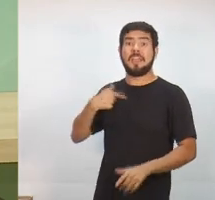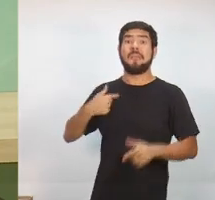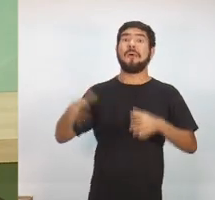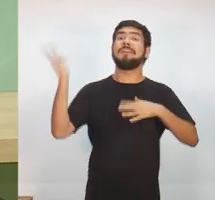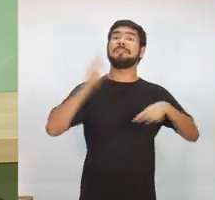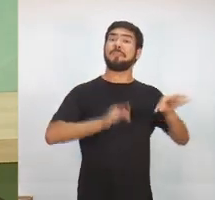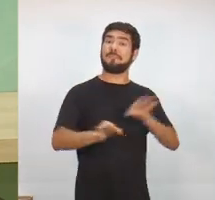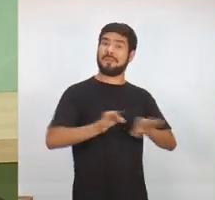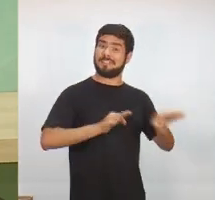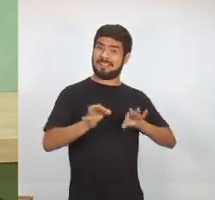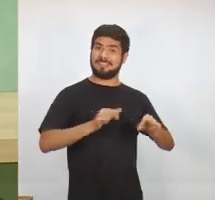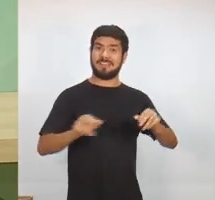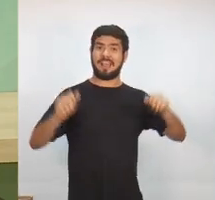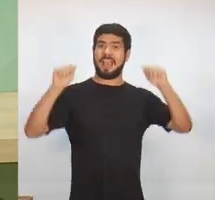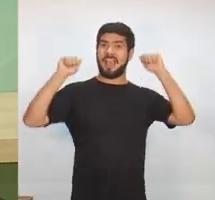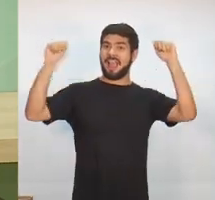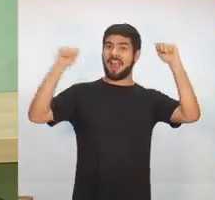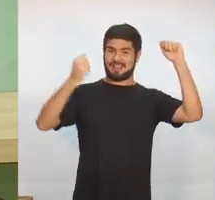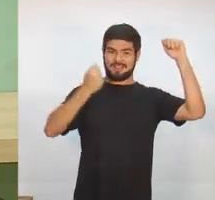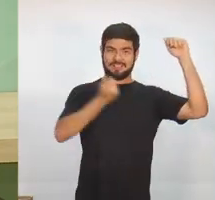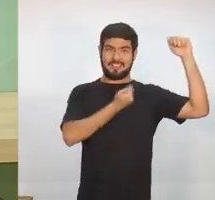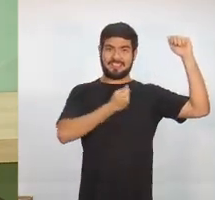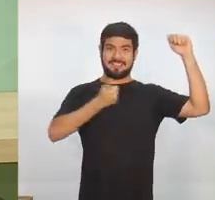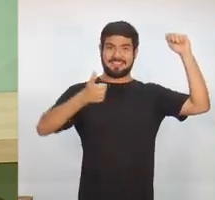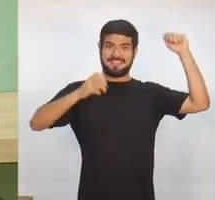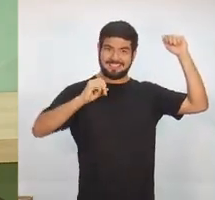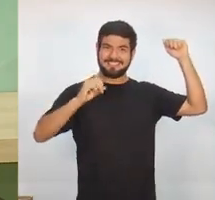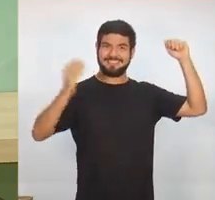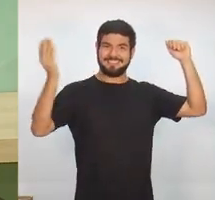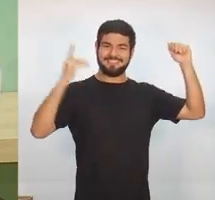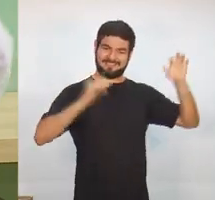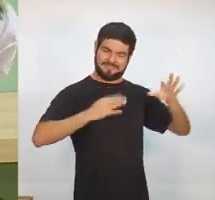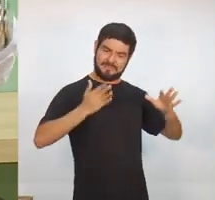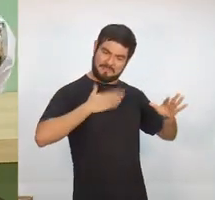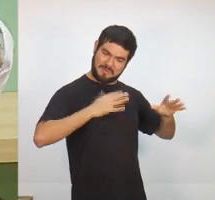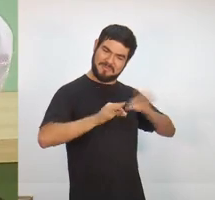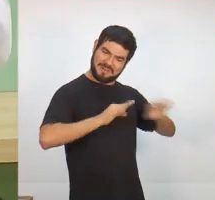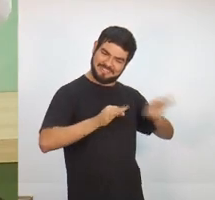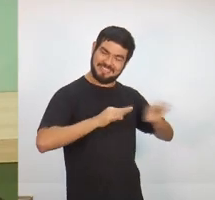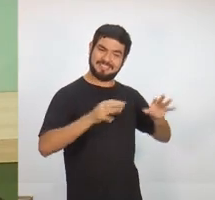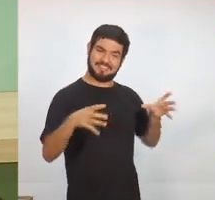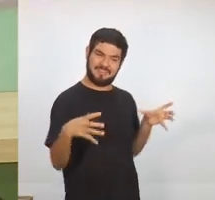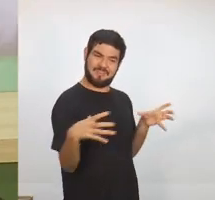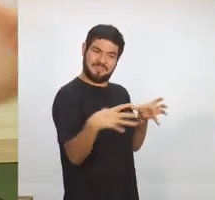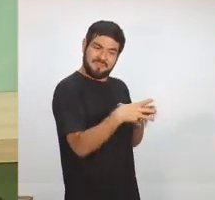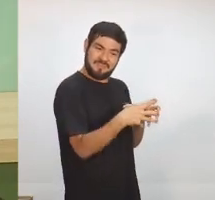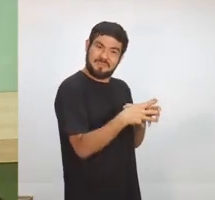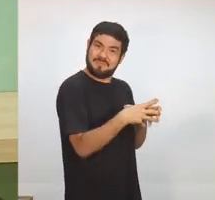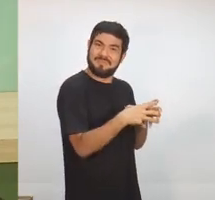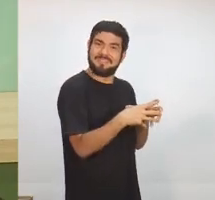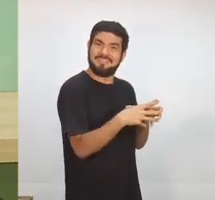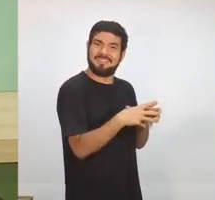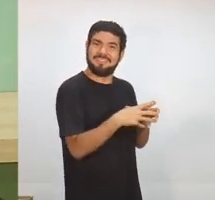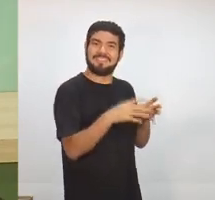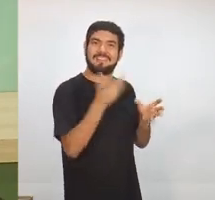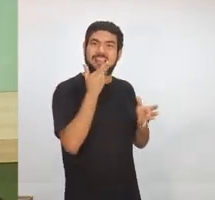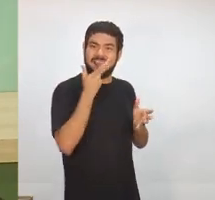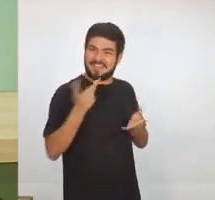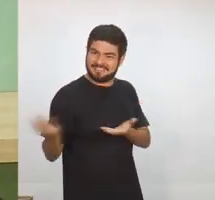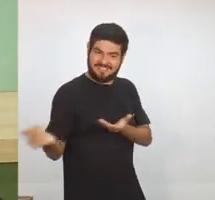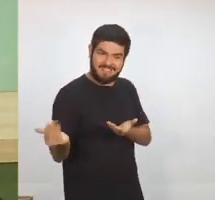Nesse campo de futebol que há pouco apareceu, nós criamos o Galera Nota 10 em várias áreas da cidade de Manaus,